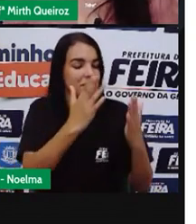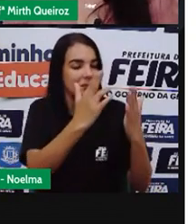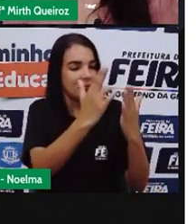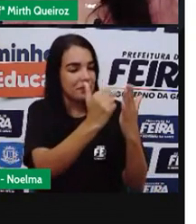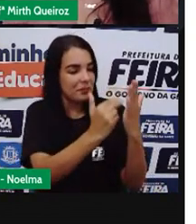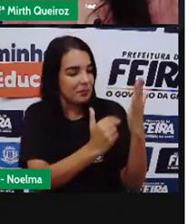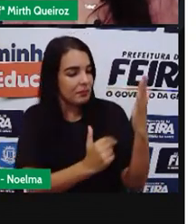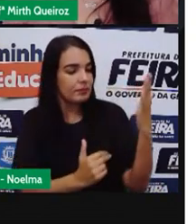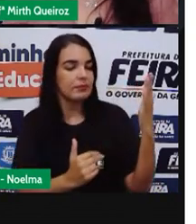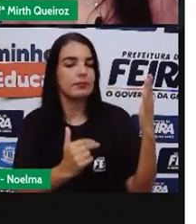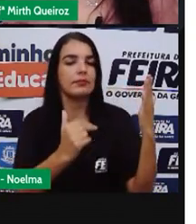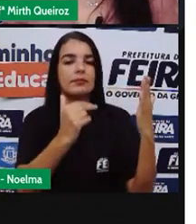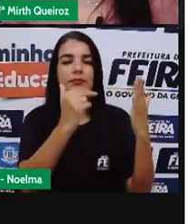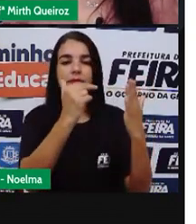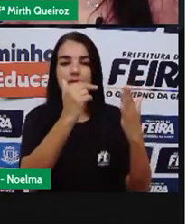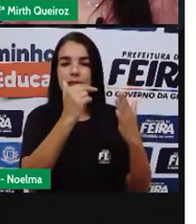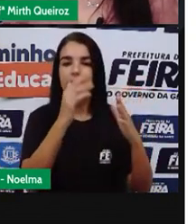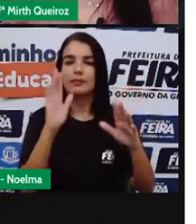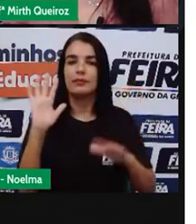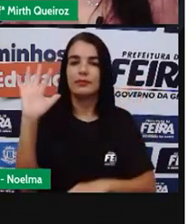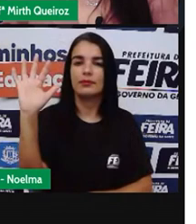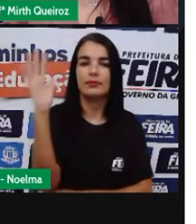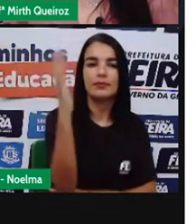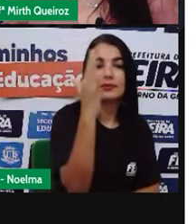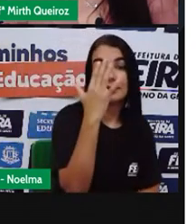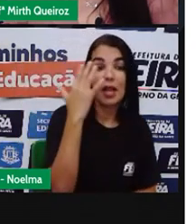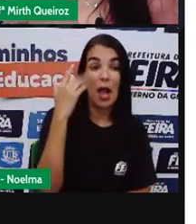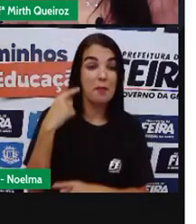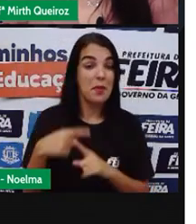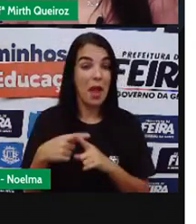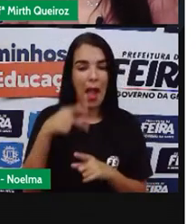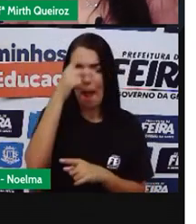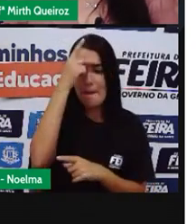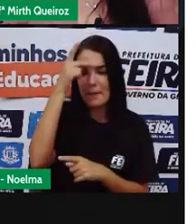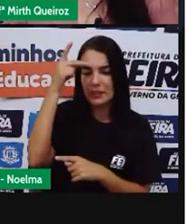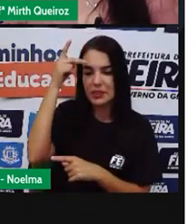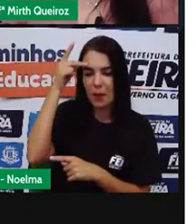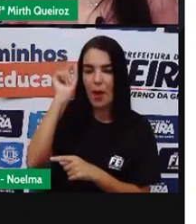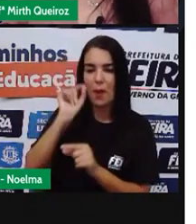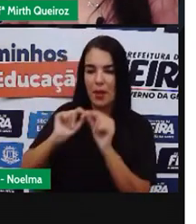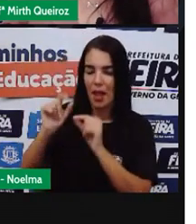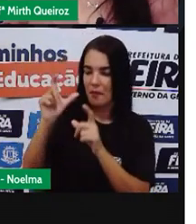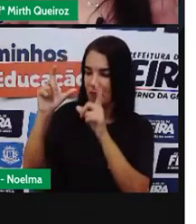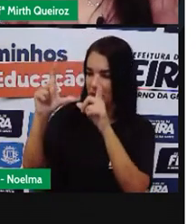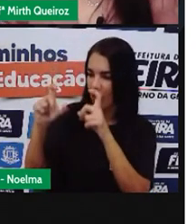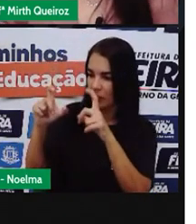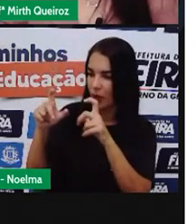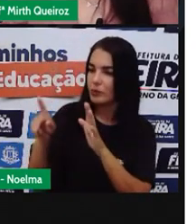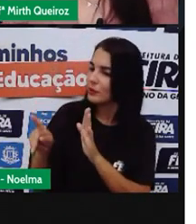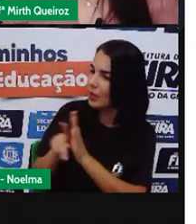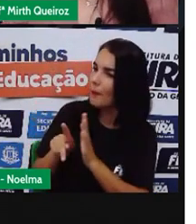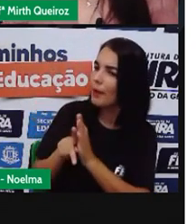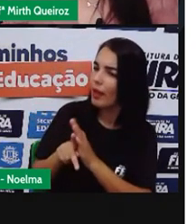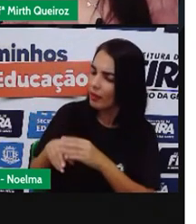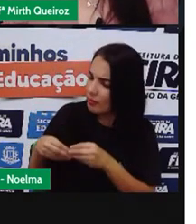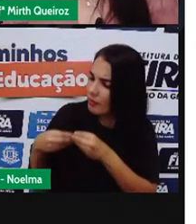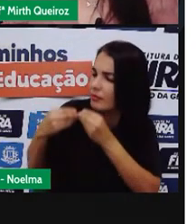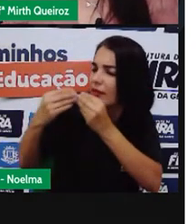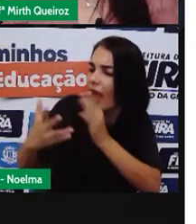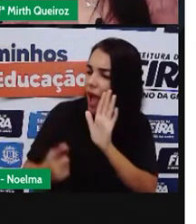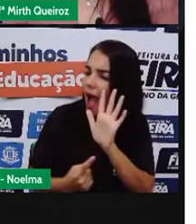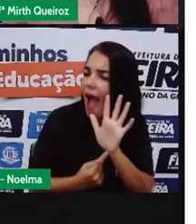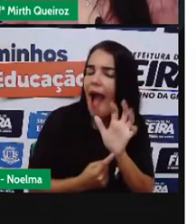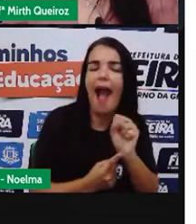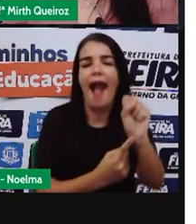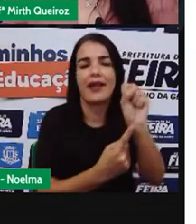Artística O fotógrafo De certa forma Ele promove A arte A partir De suas